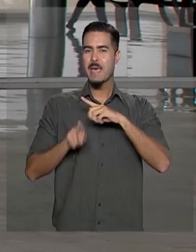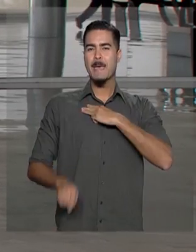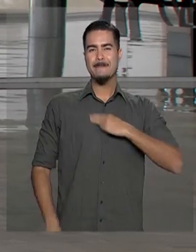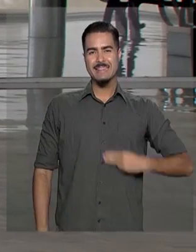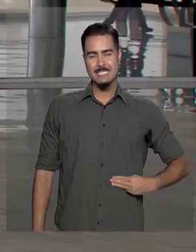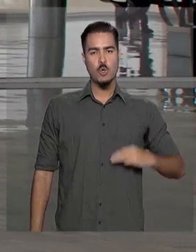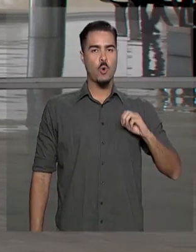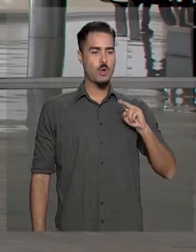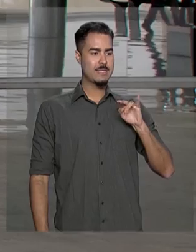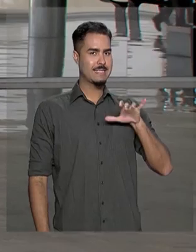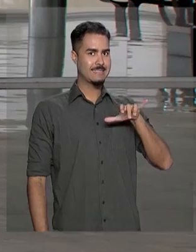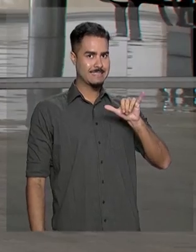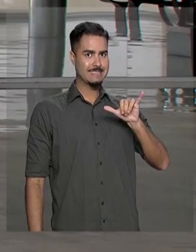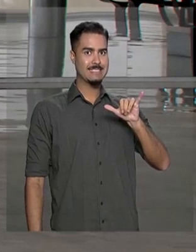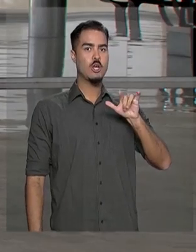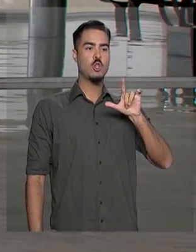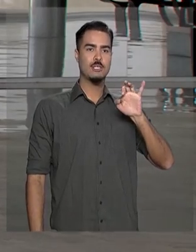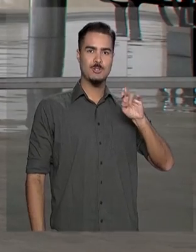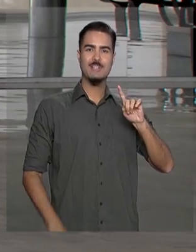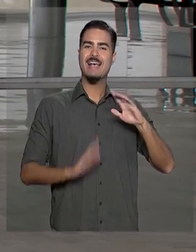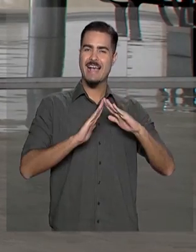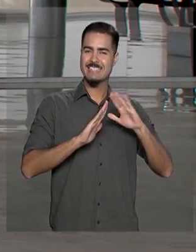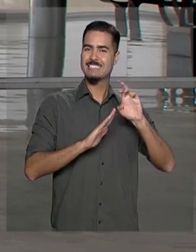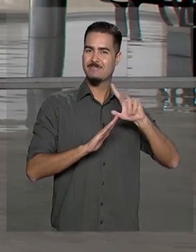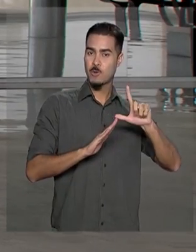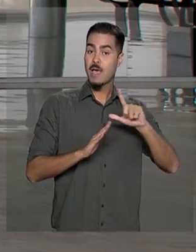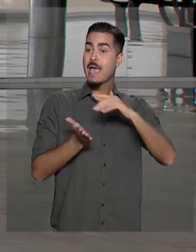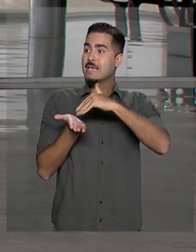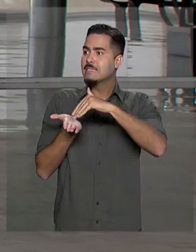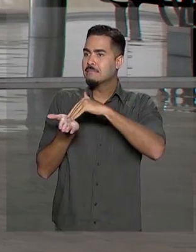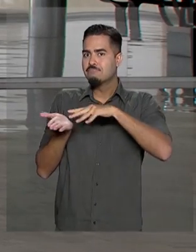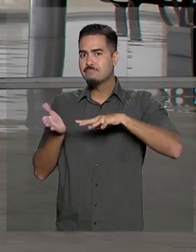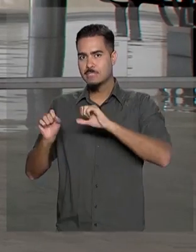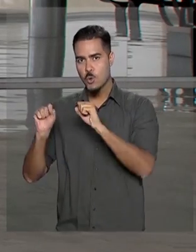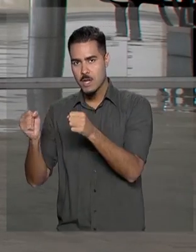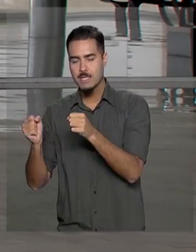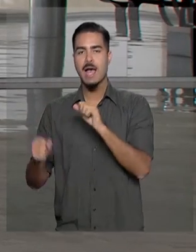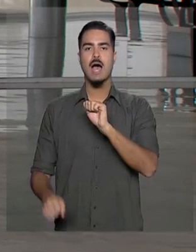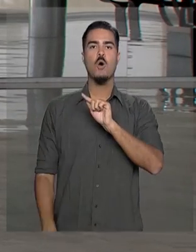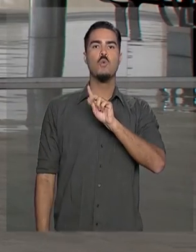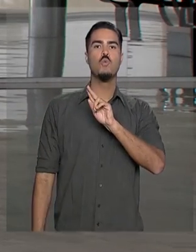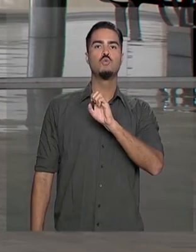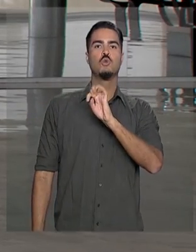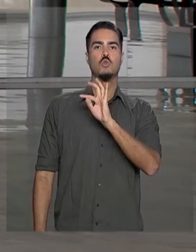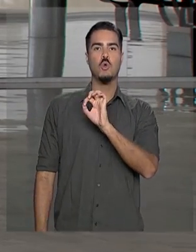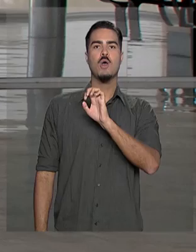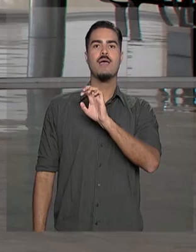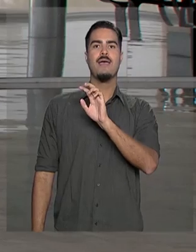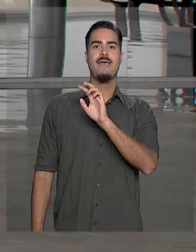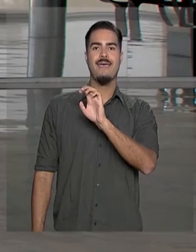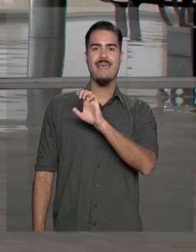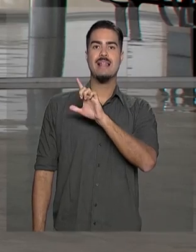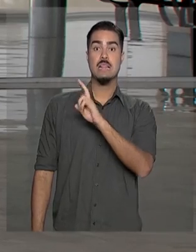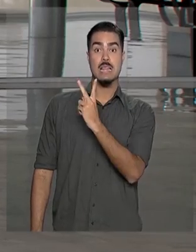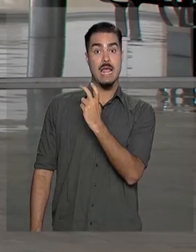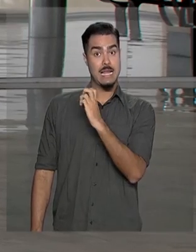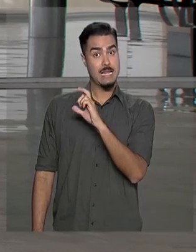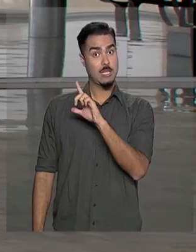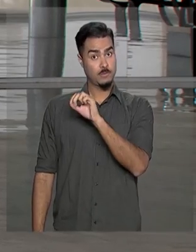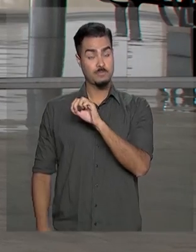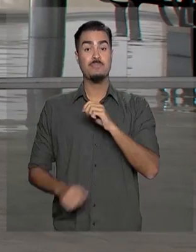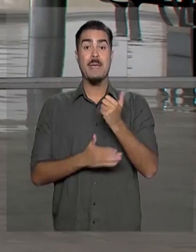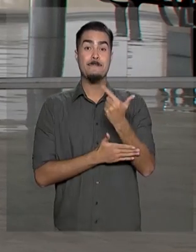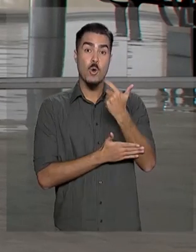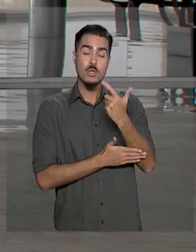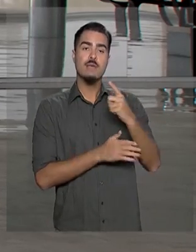Casa Civil Onyx Lorenzoni e do Gabinete de Segurança Institucional, Augusto Heleno. Ao meio-dia, o presidente Bolsonaro recebe o